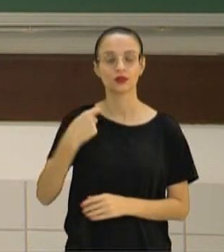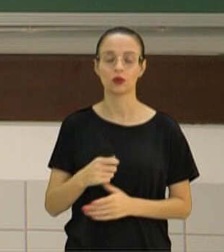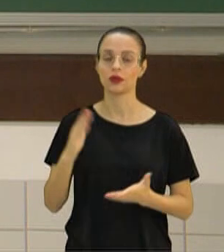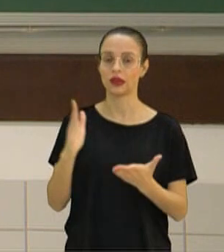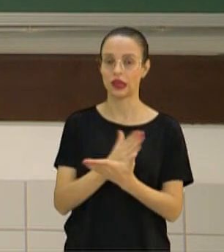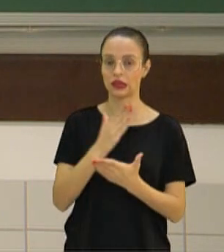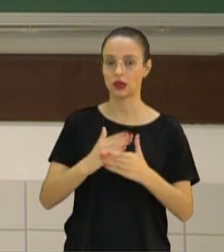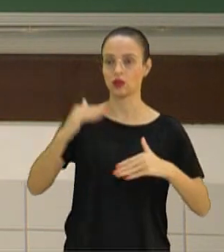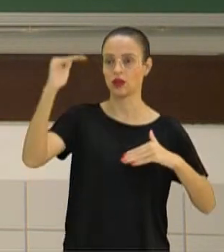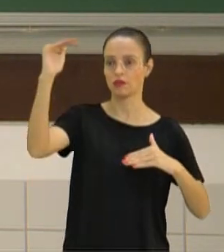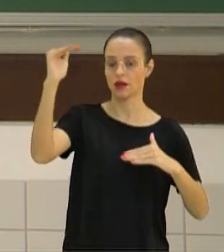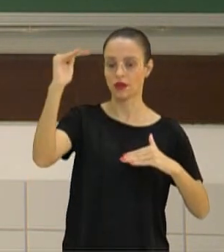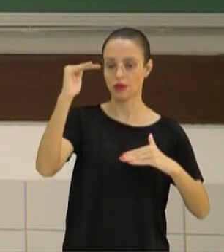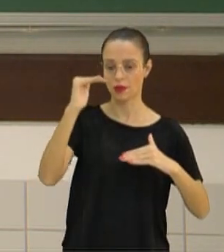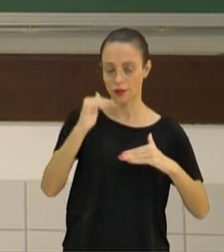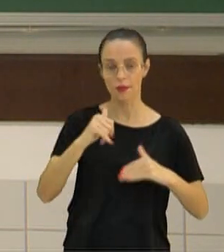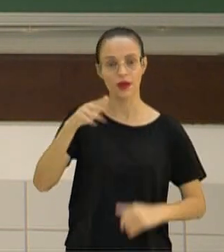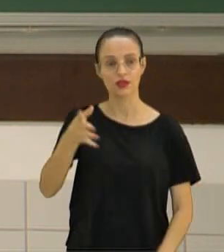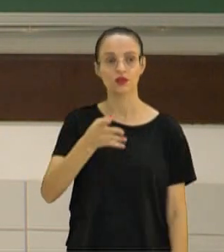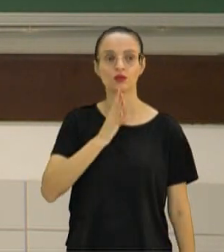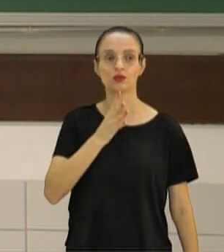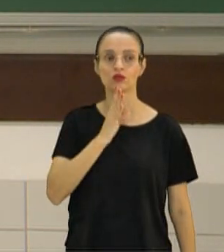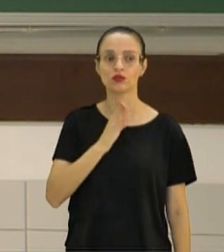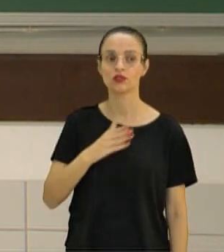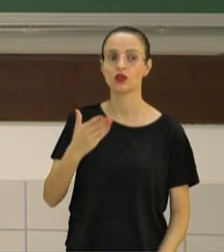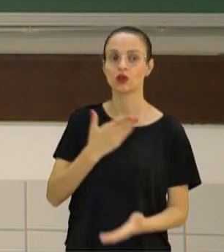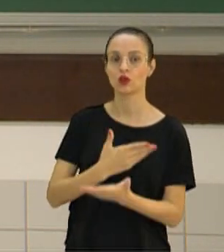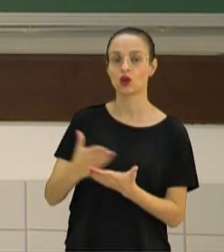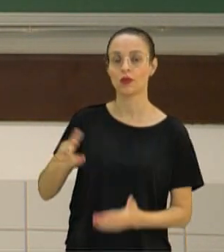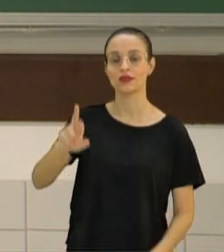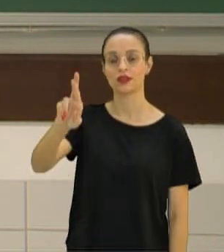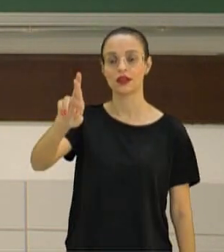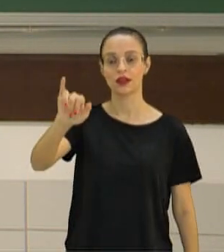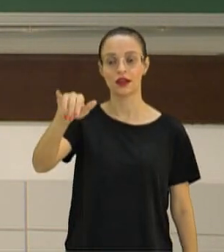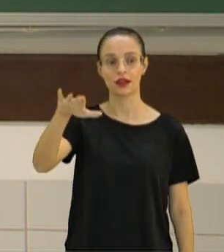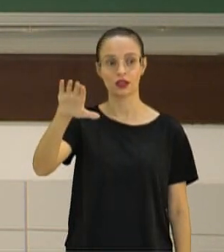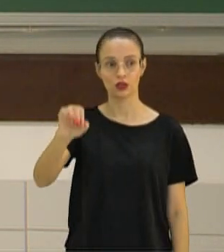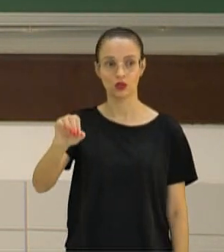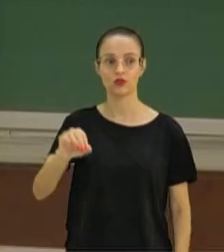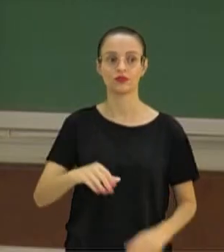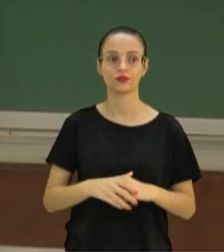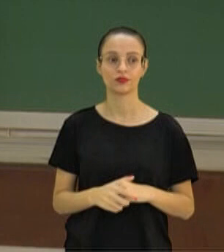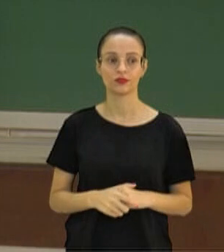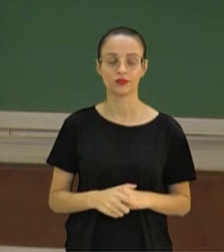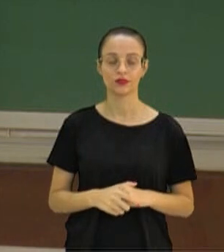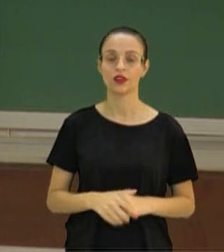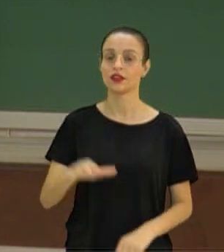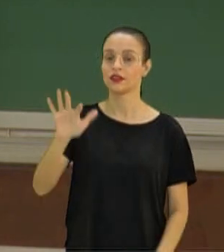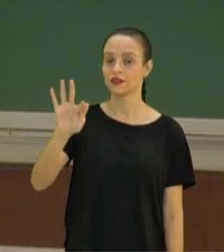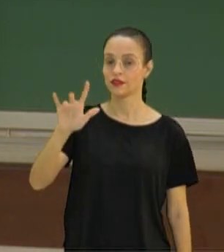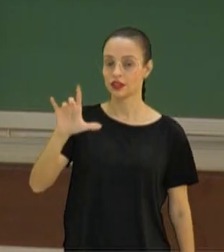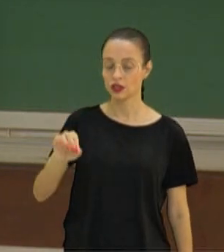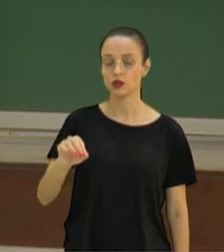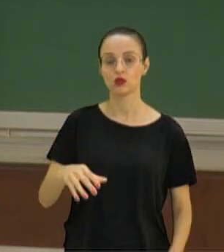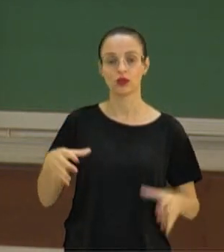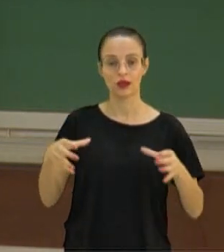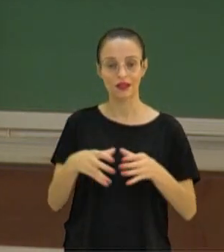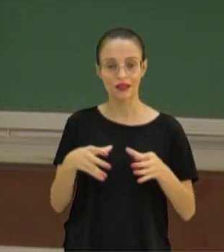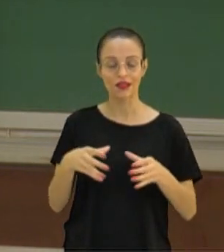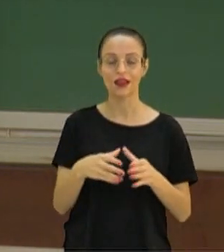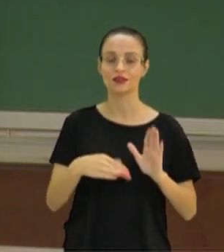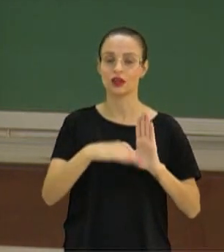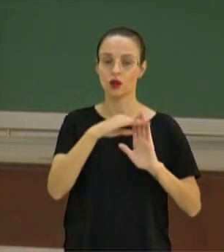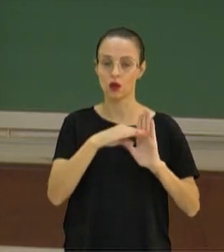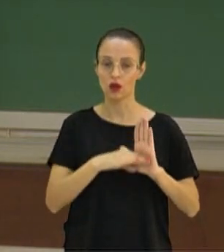categorias taxonômicas mais conhecidas, nós vamos começar a partir de reino. Então, eu tenho reino, filo, classe, ordem,